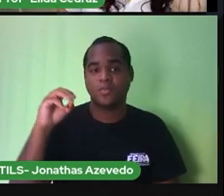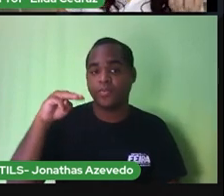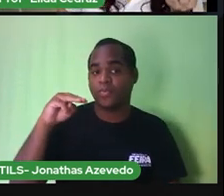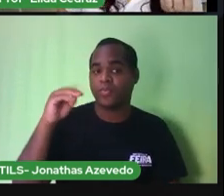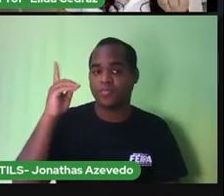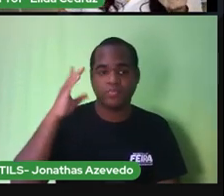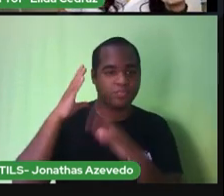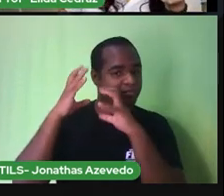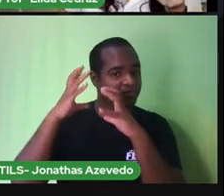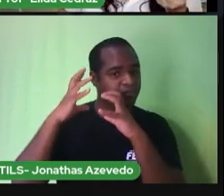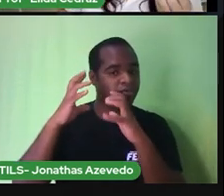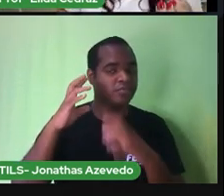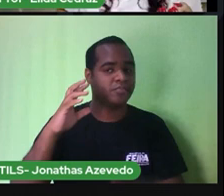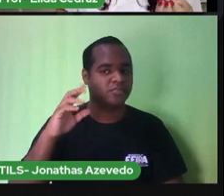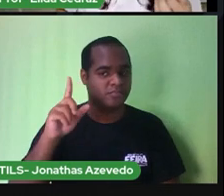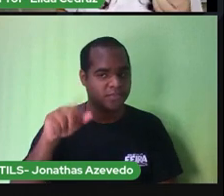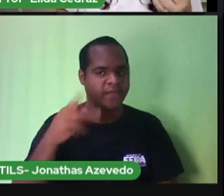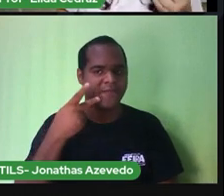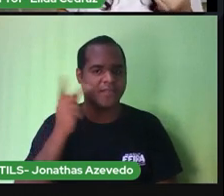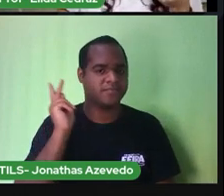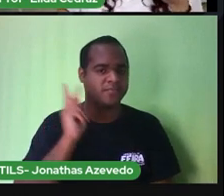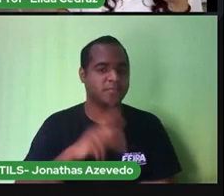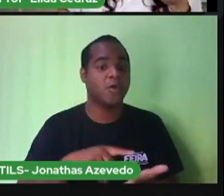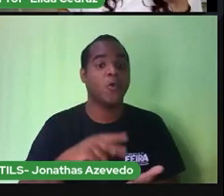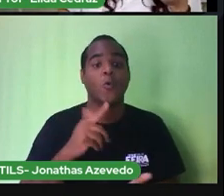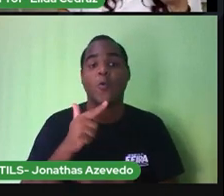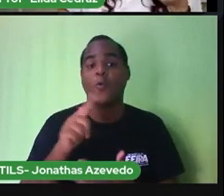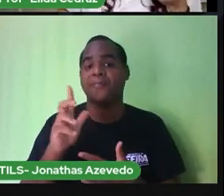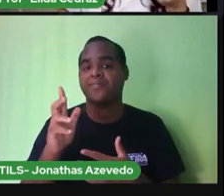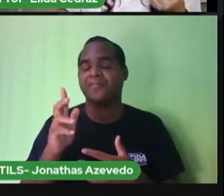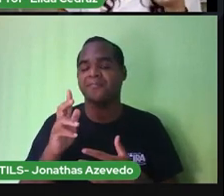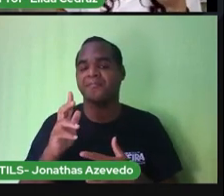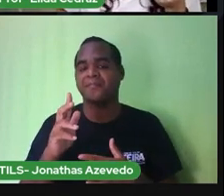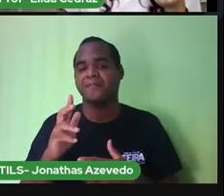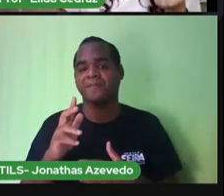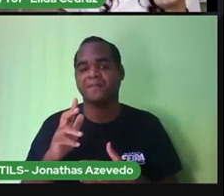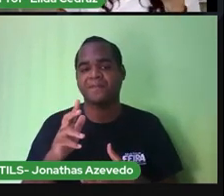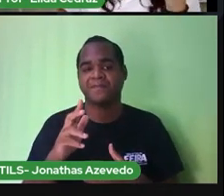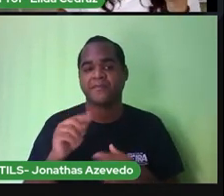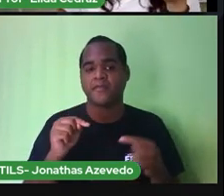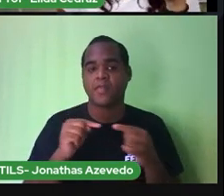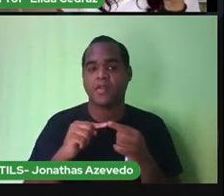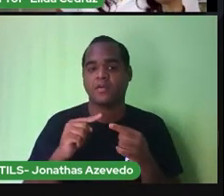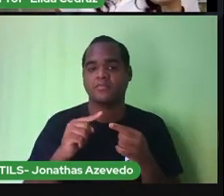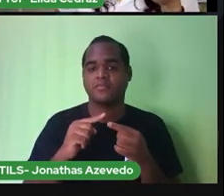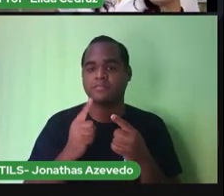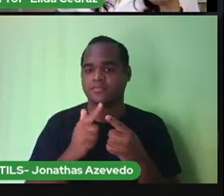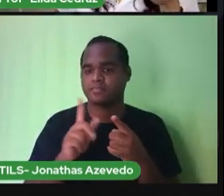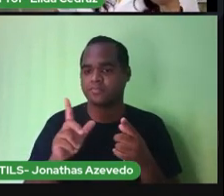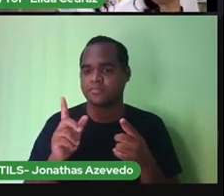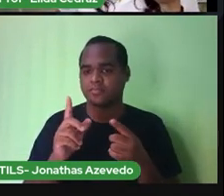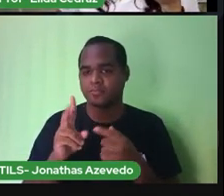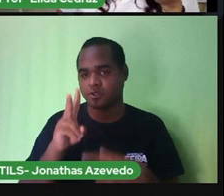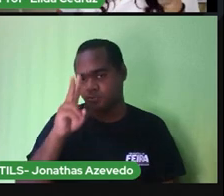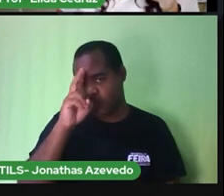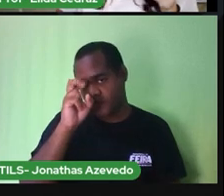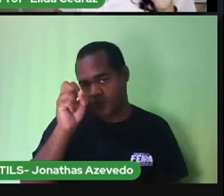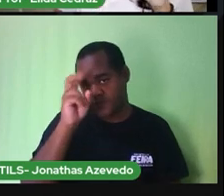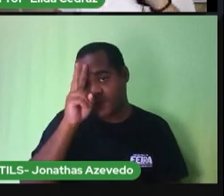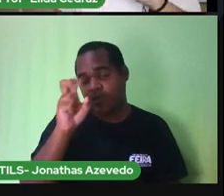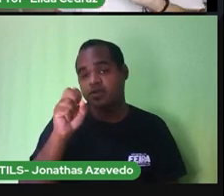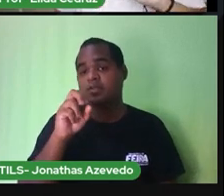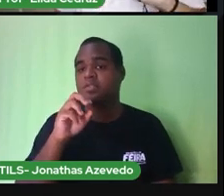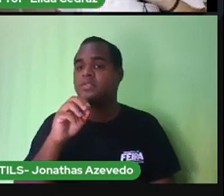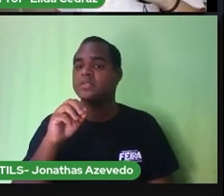Qual desses produtos tem a massa maior? Lembra que a gente estudou medidas de massa